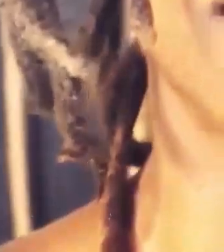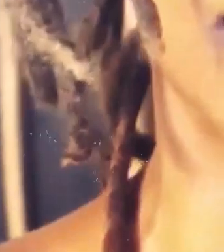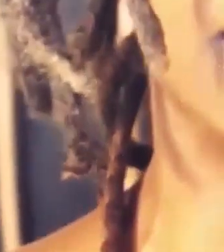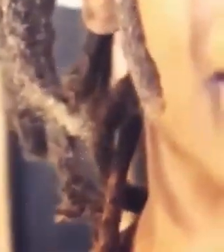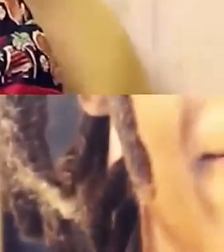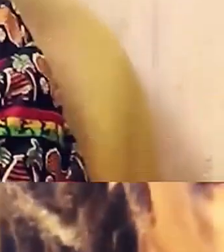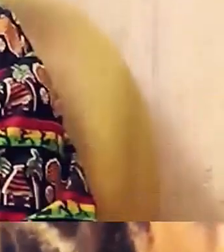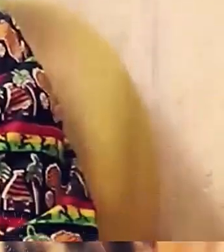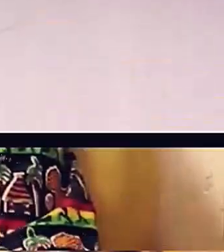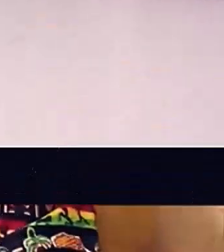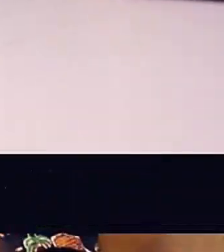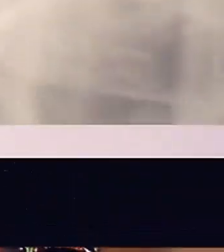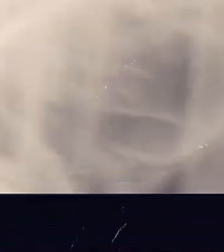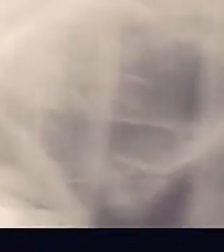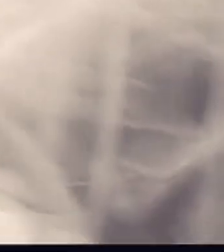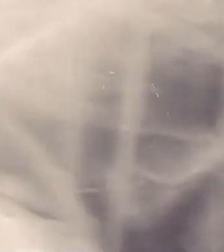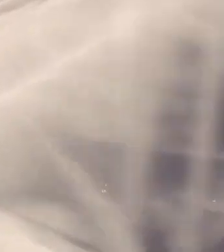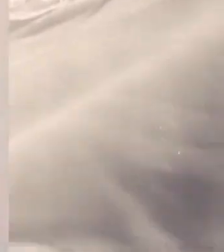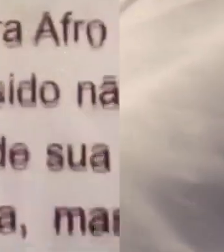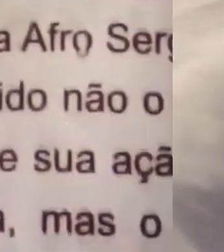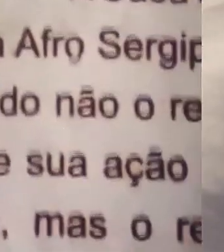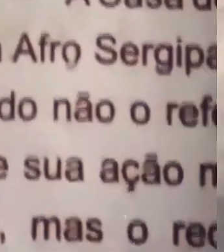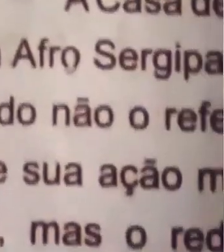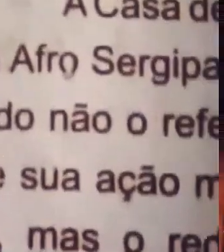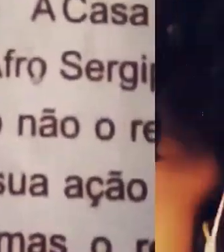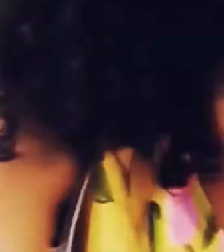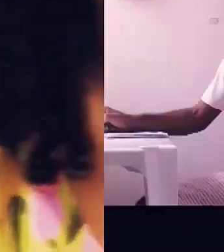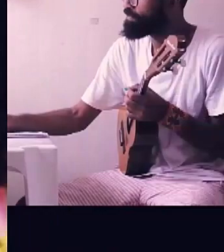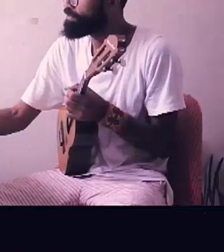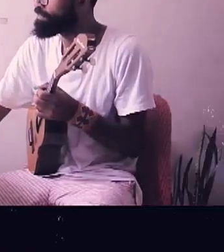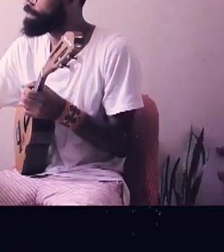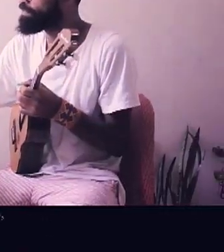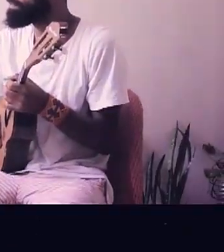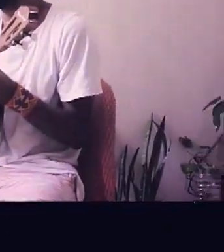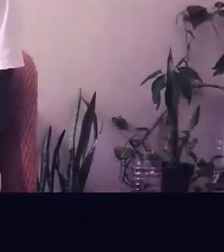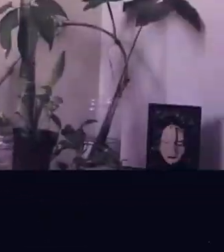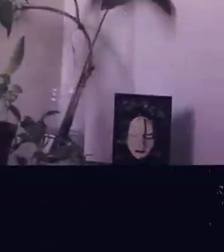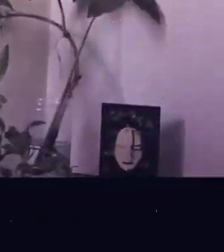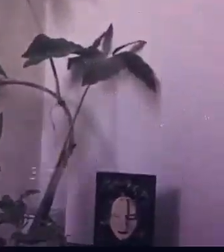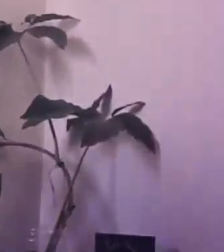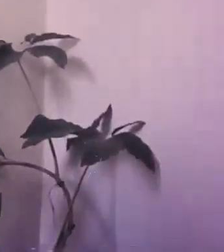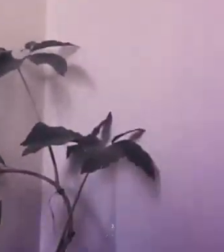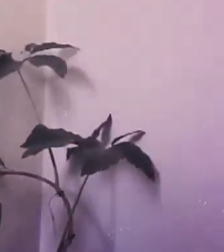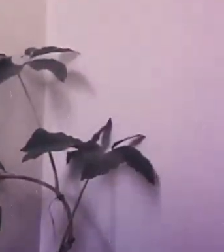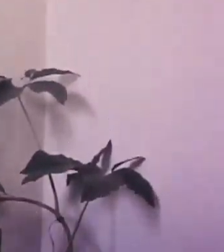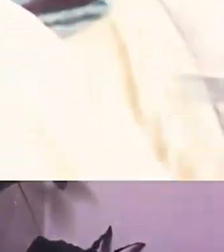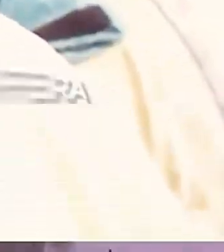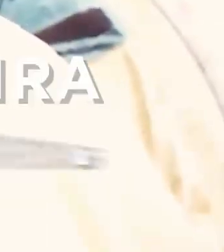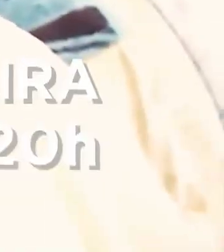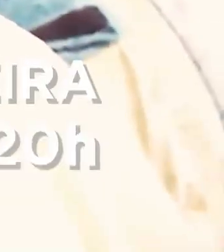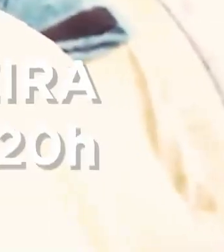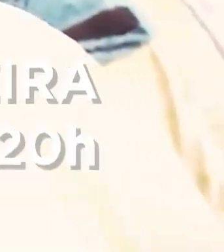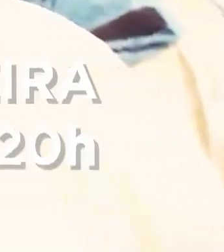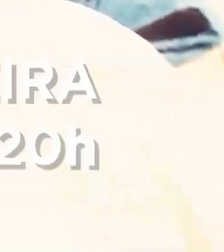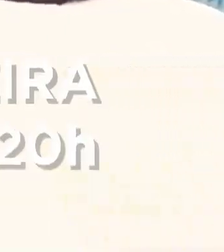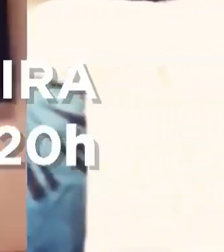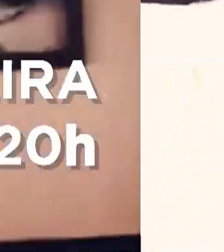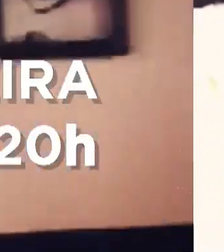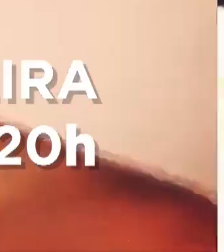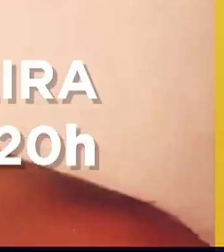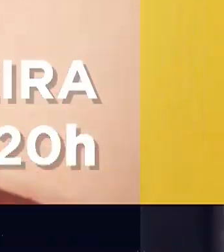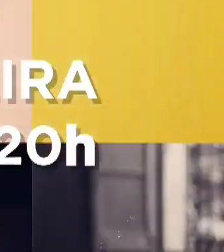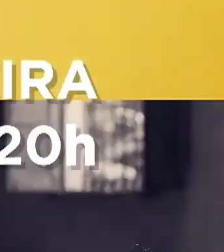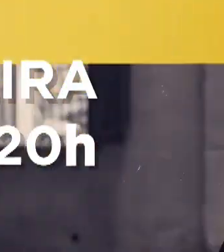registram a memória, a resistência, a cultura e a beleza da negritude sergipana. Toda sexta-feira de